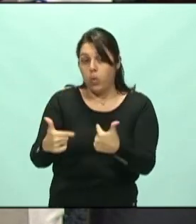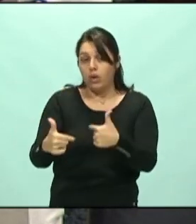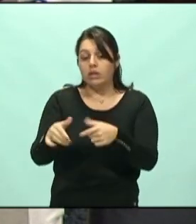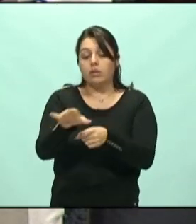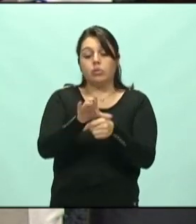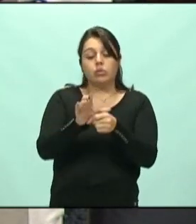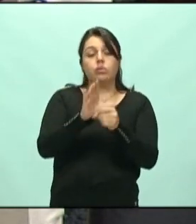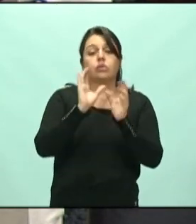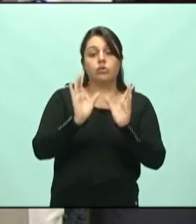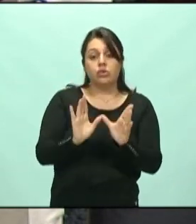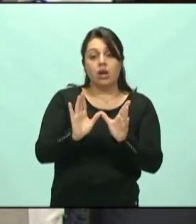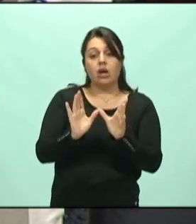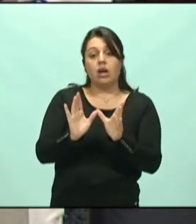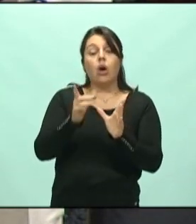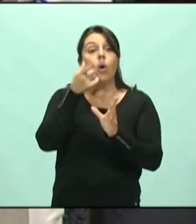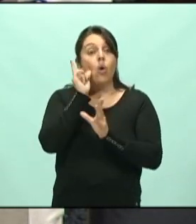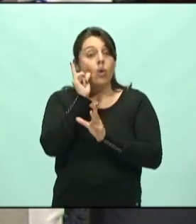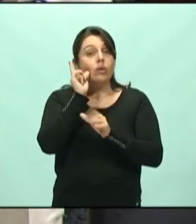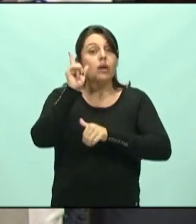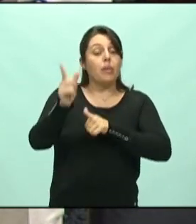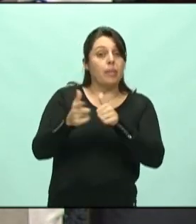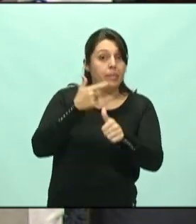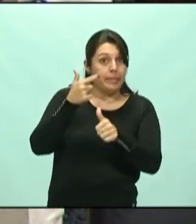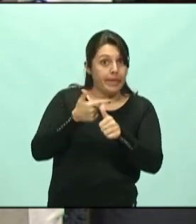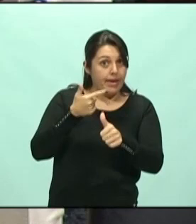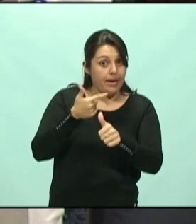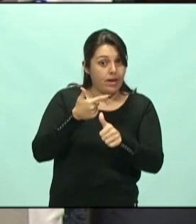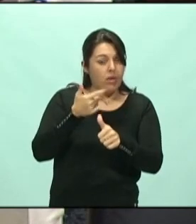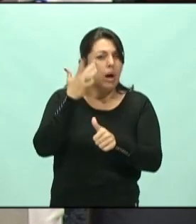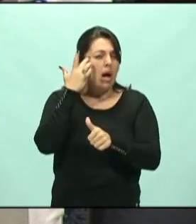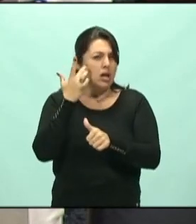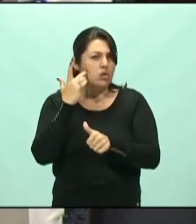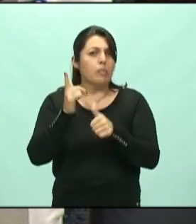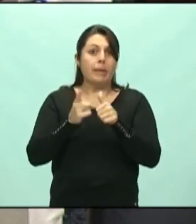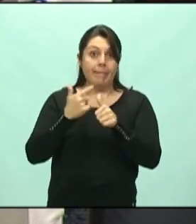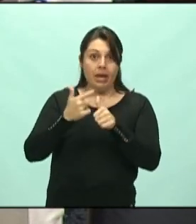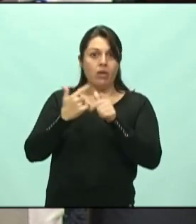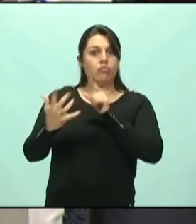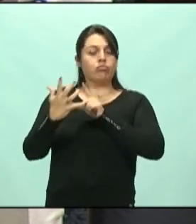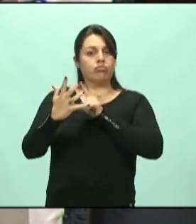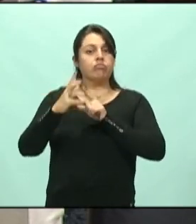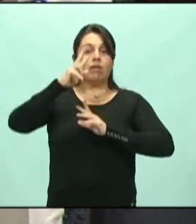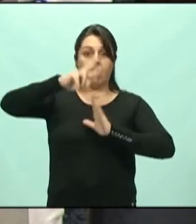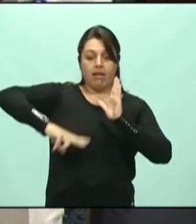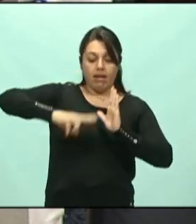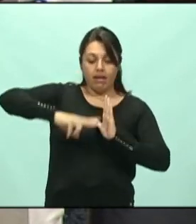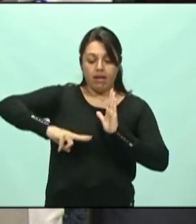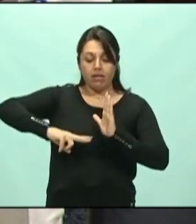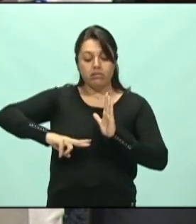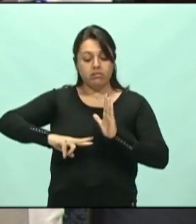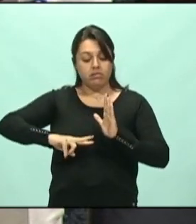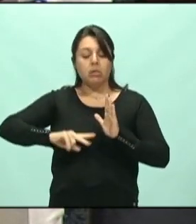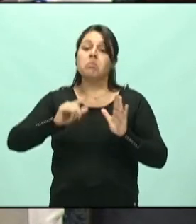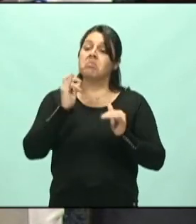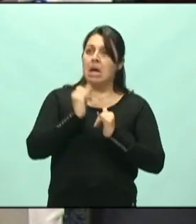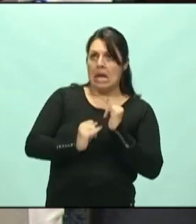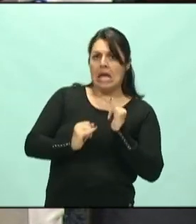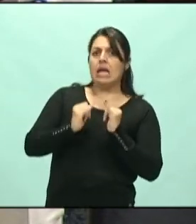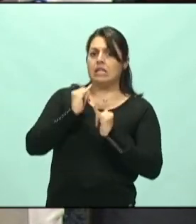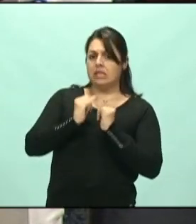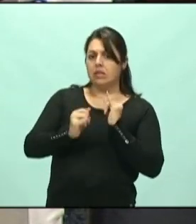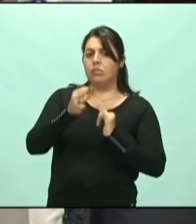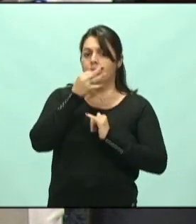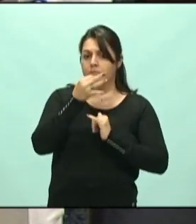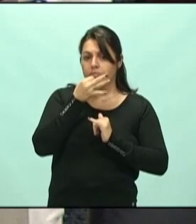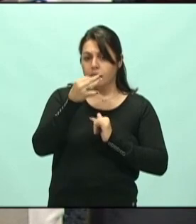comitê já começou a surtir efeito ontem. O primeiro, acho que o primeiro efeito. Ontem foi feita a leitura e, por incrível que pareça, o